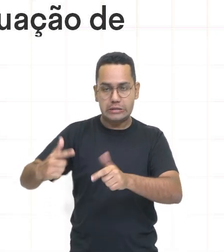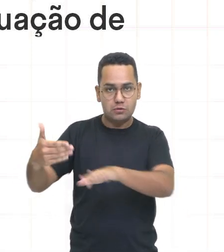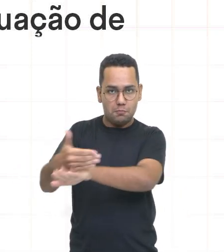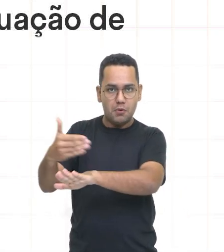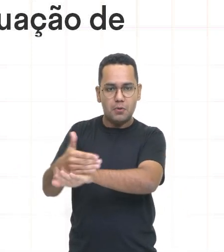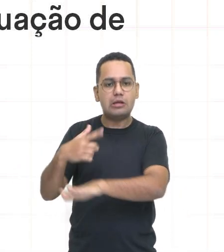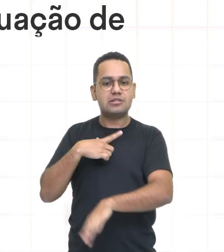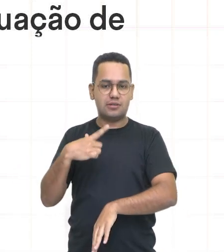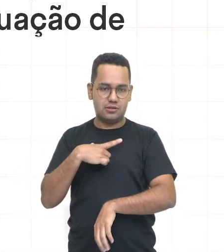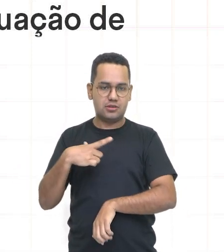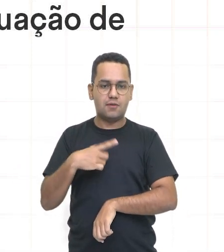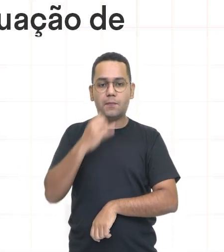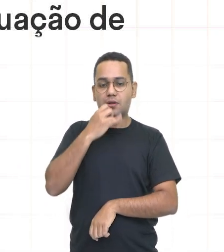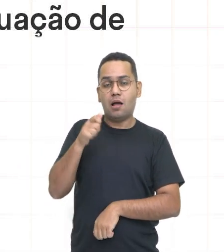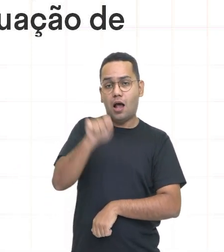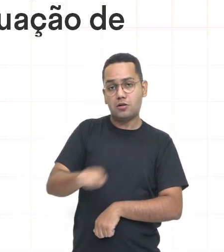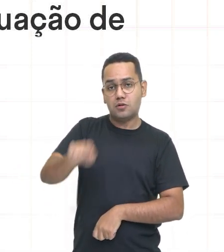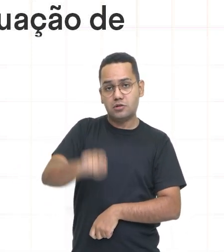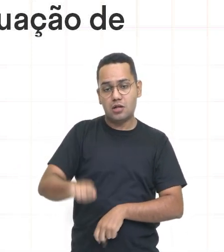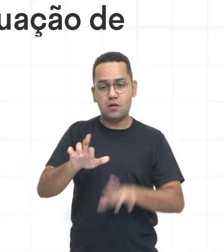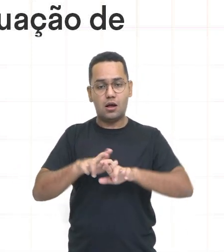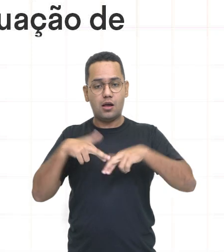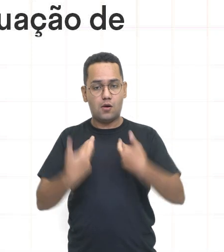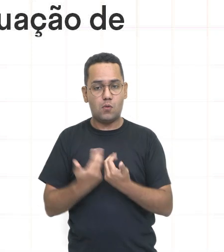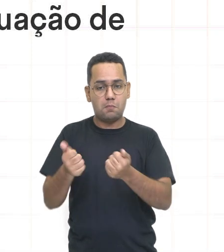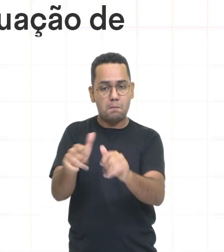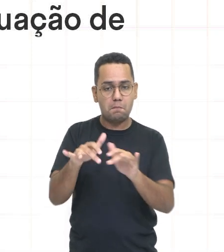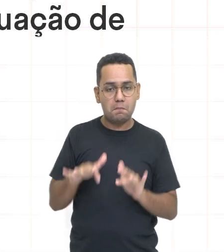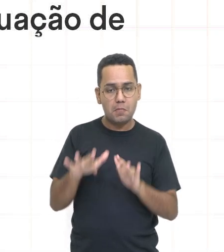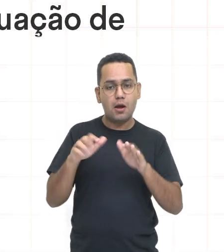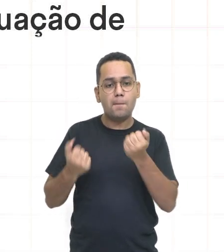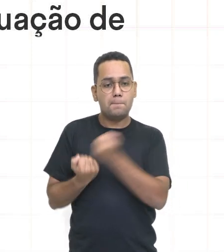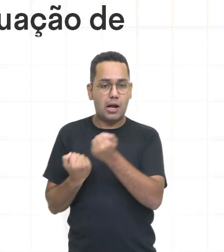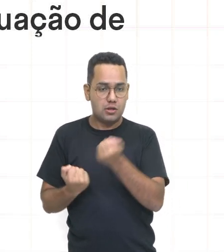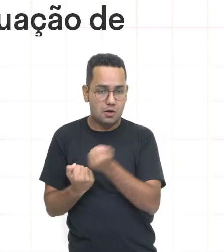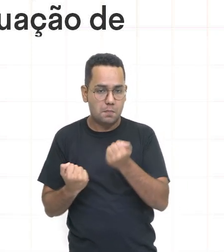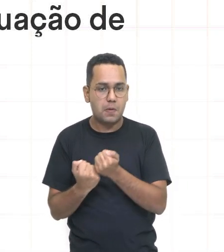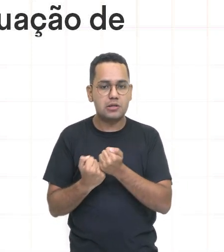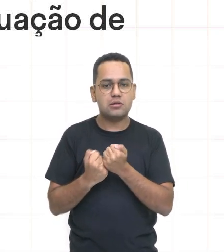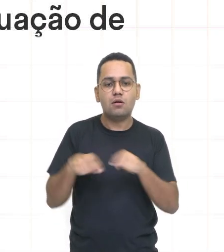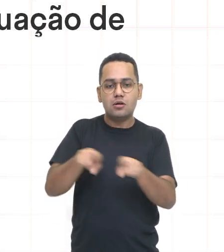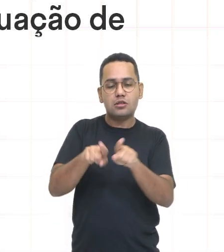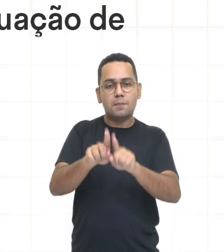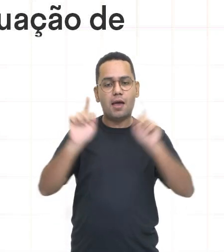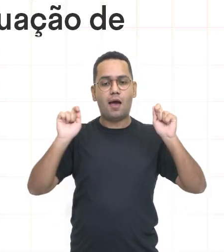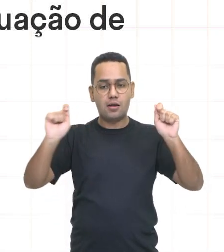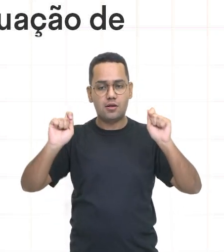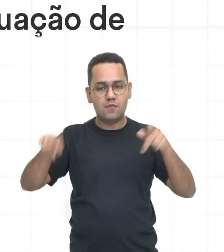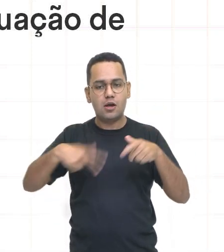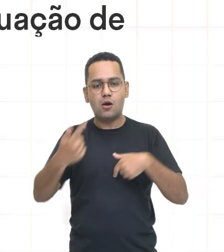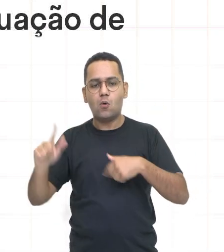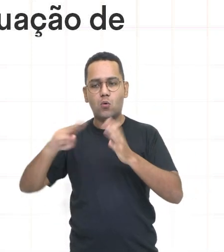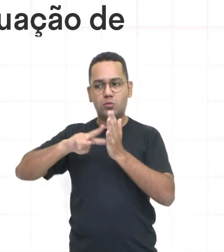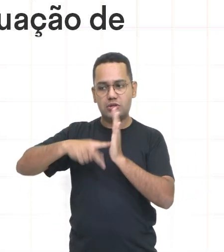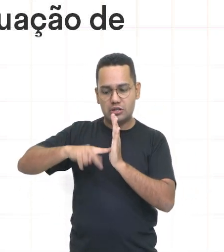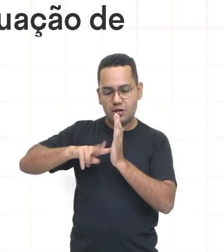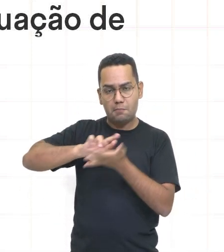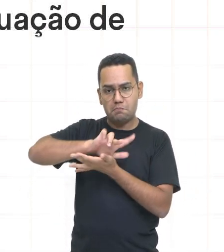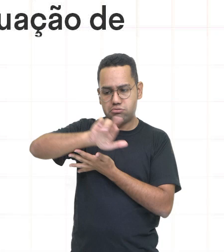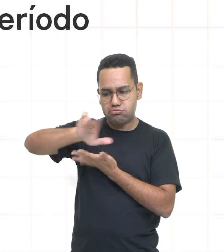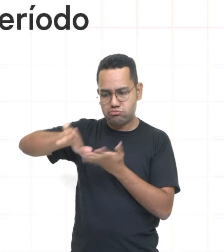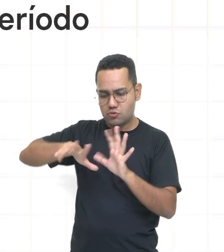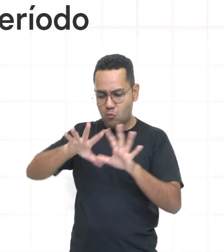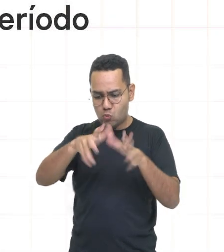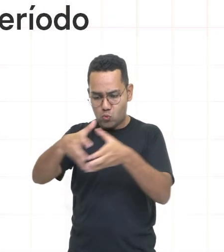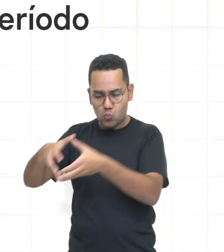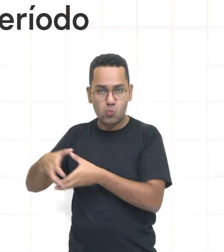de associações comitê pro participação popular plenário de ativistas e sindicatos entre outros. Tá gente?